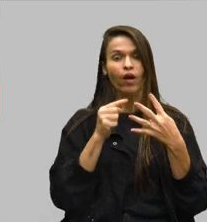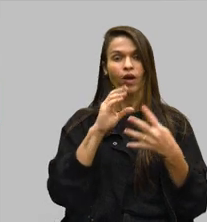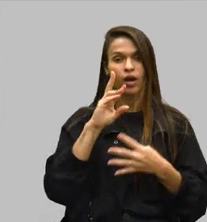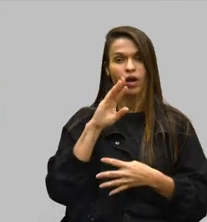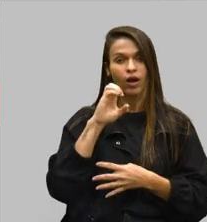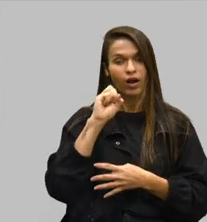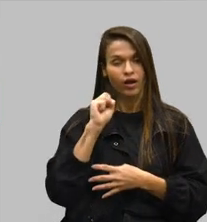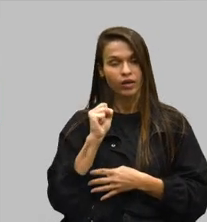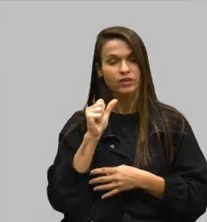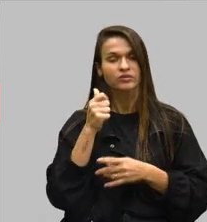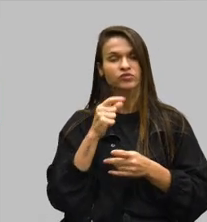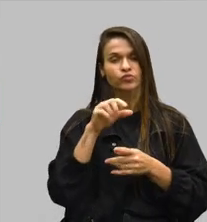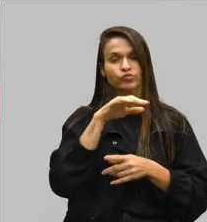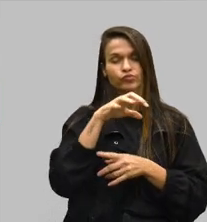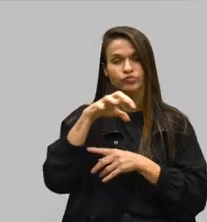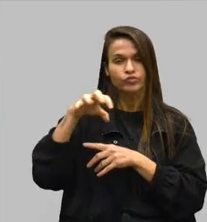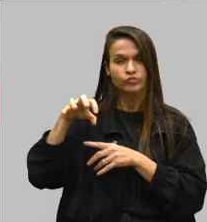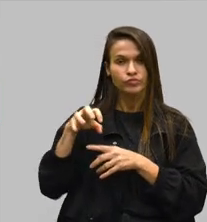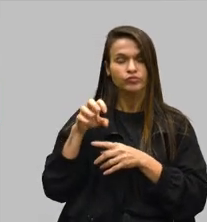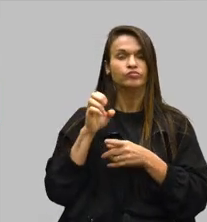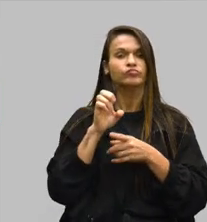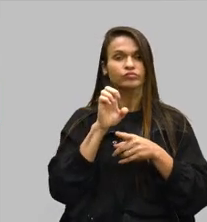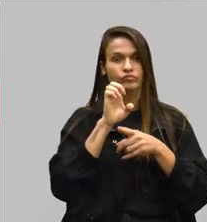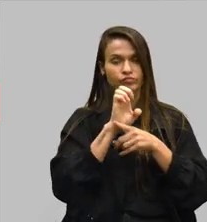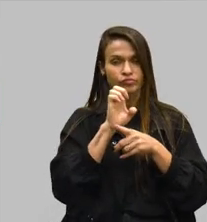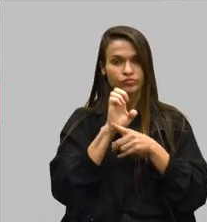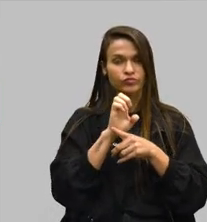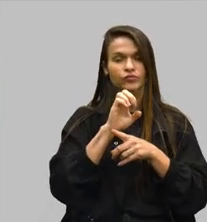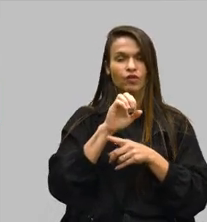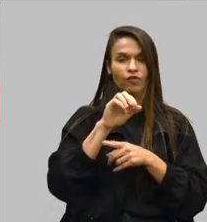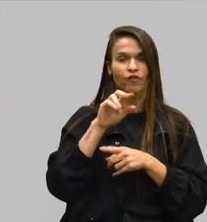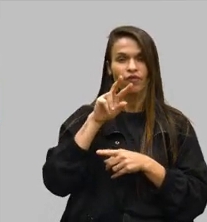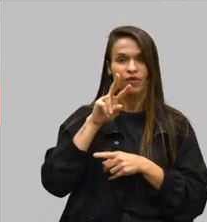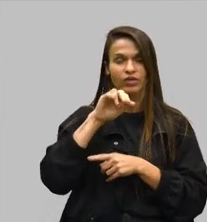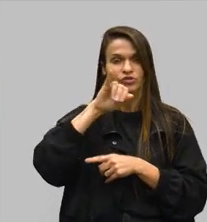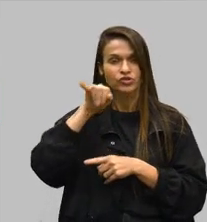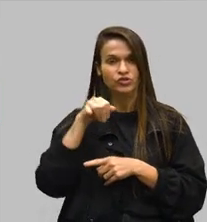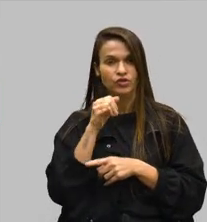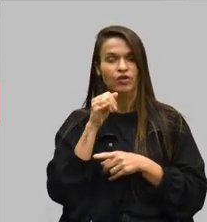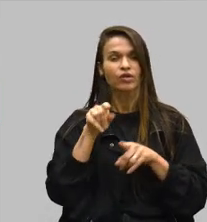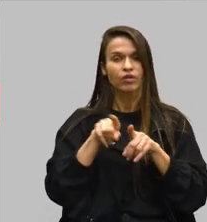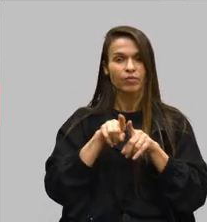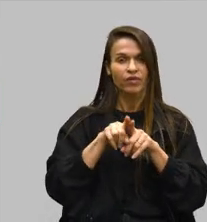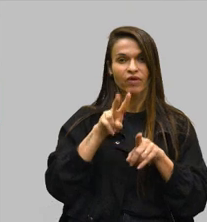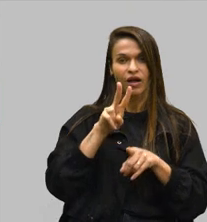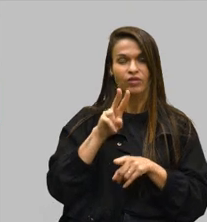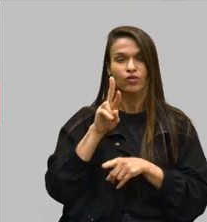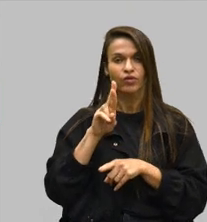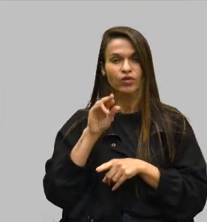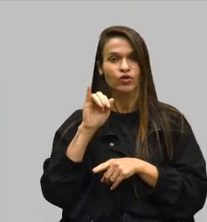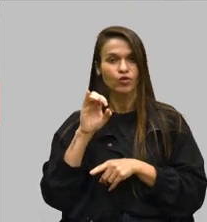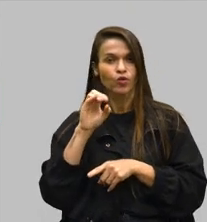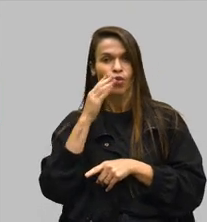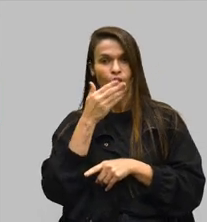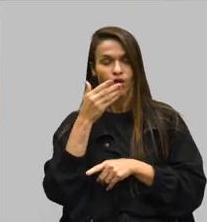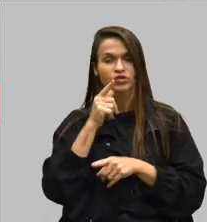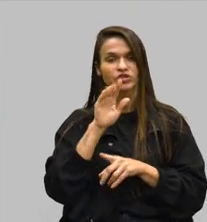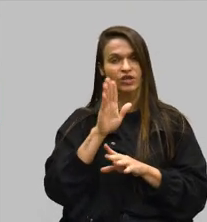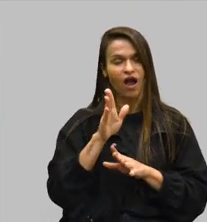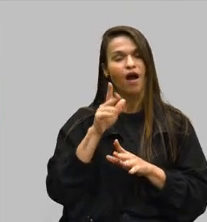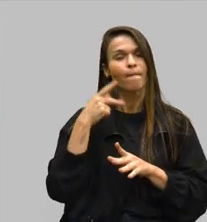estadual, regiões do Médio, Baixo e Alto, Jaquitinhonha, Mucuri e Vale do Rio Doce, regiões que já foram citadas aqui por